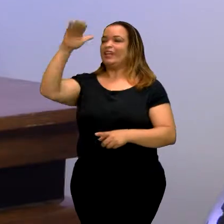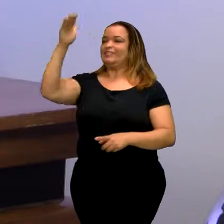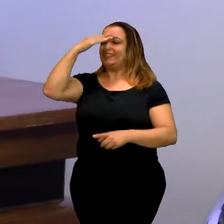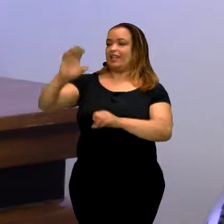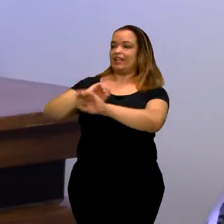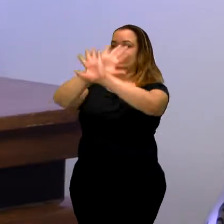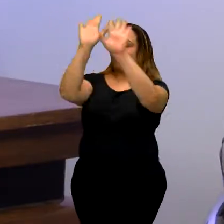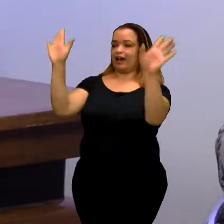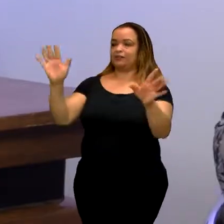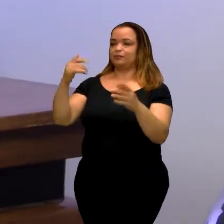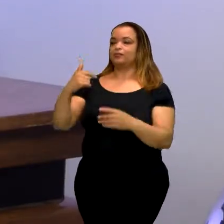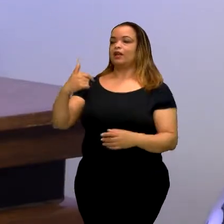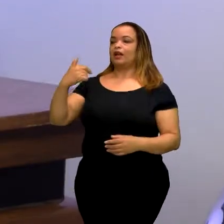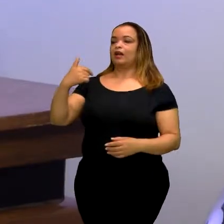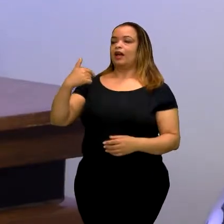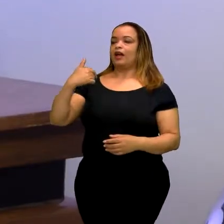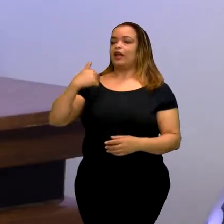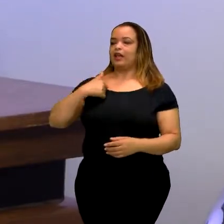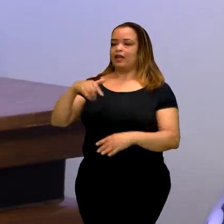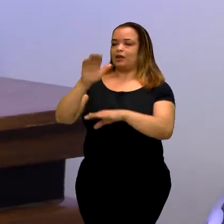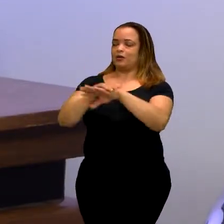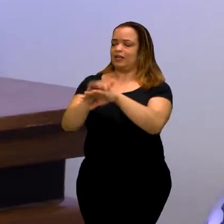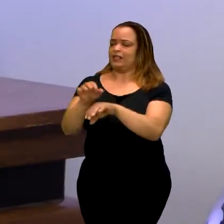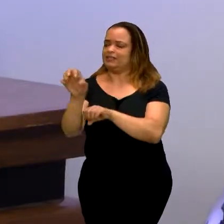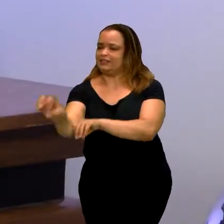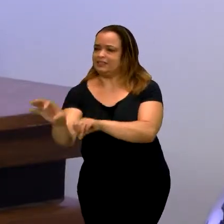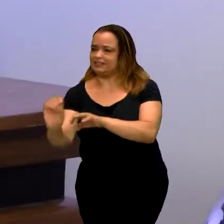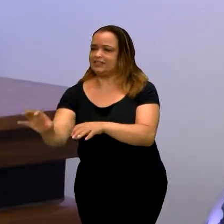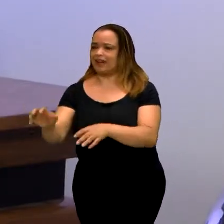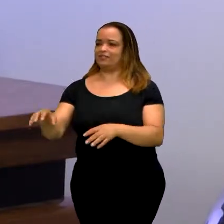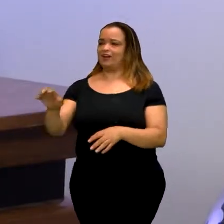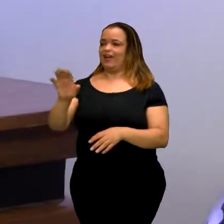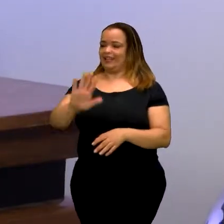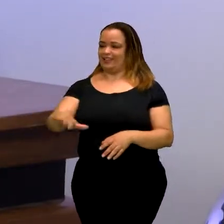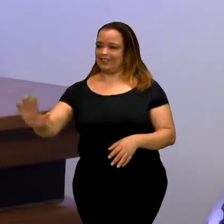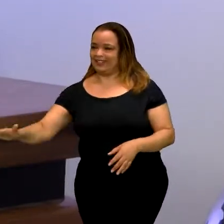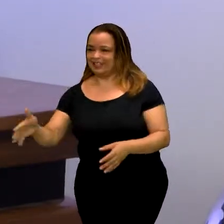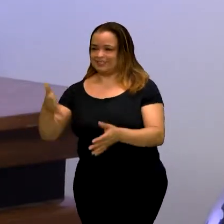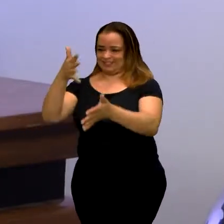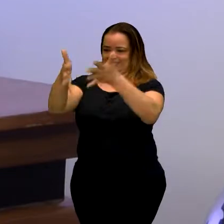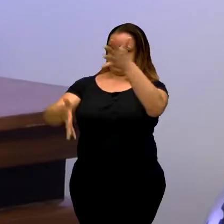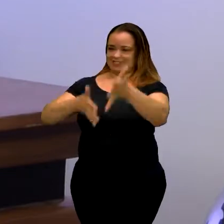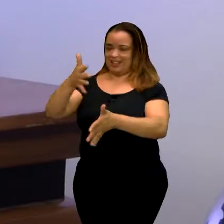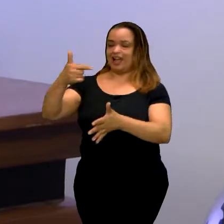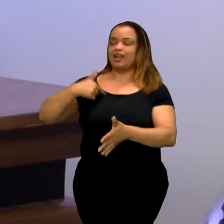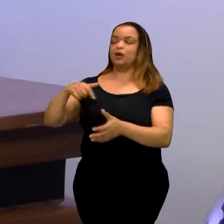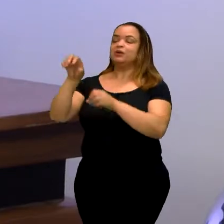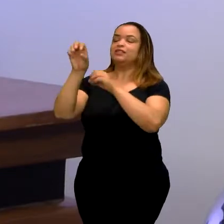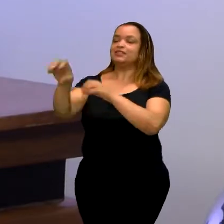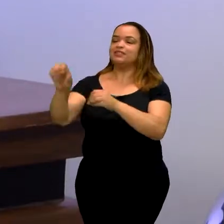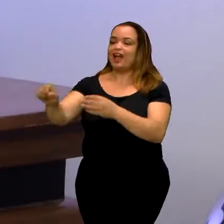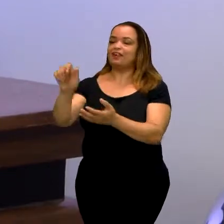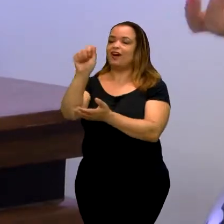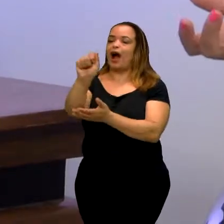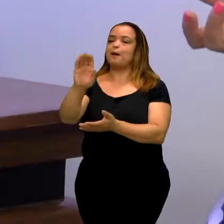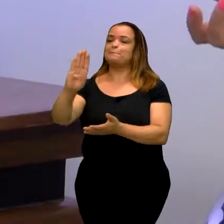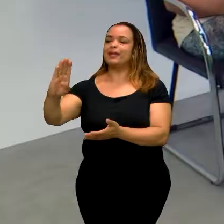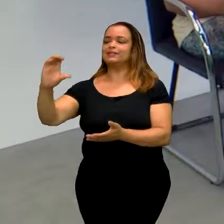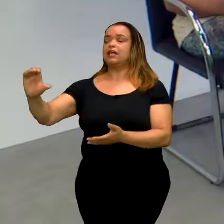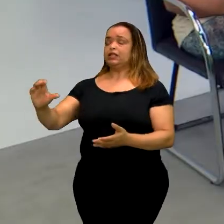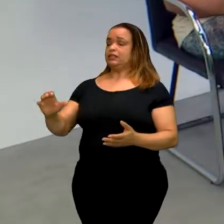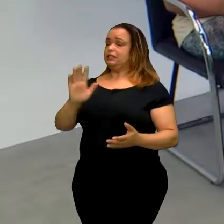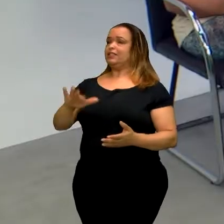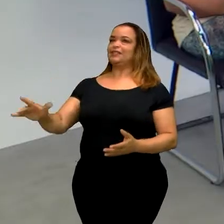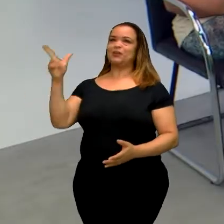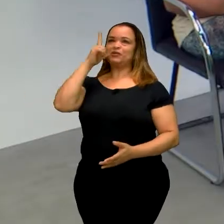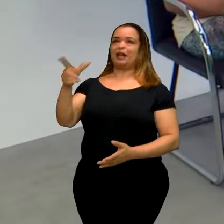Então, aí, como eu ensinava as crianças a aprender a língua dos sinais, eu ensinava o alfabeto manual. Criança aprende rápido. Então,